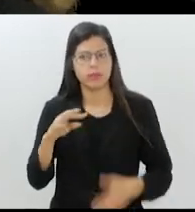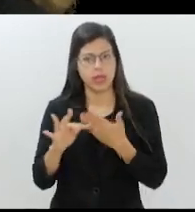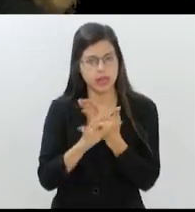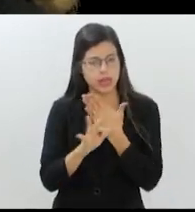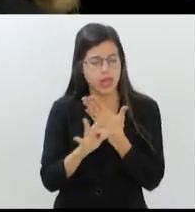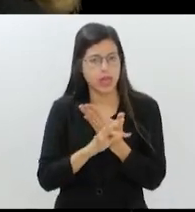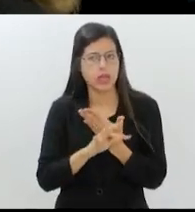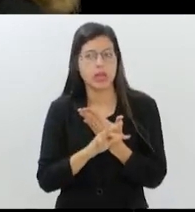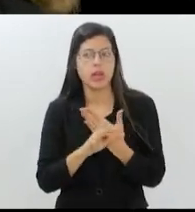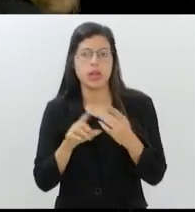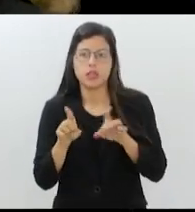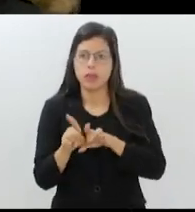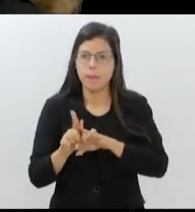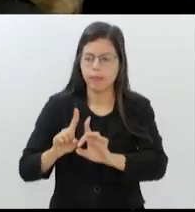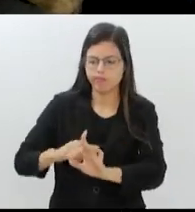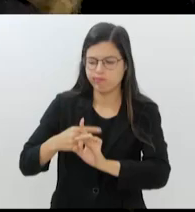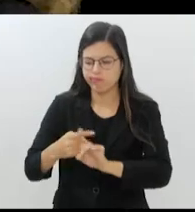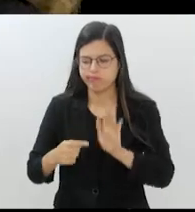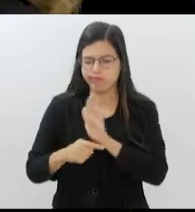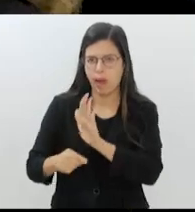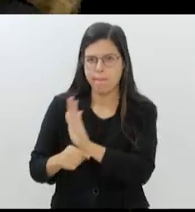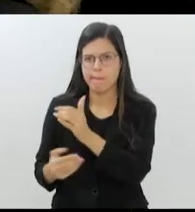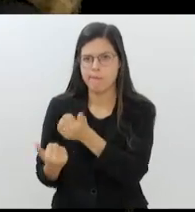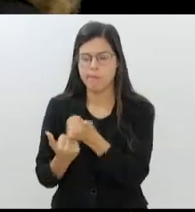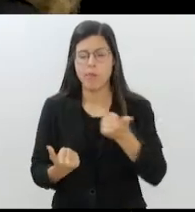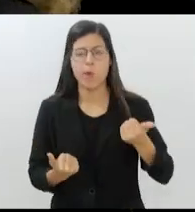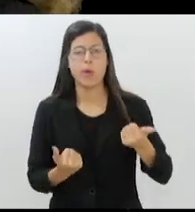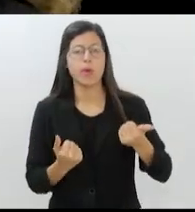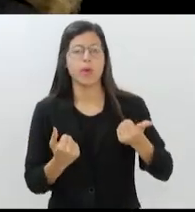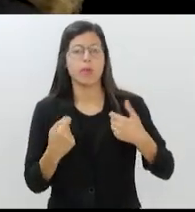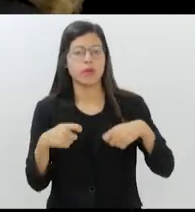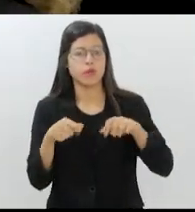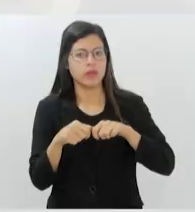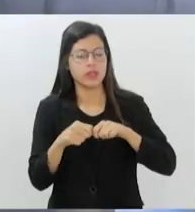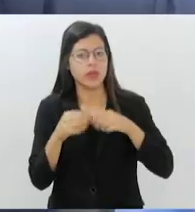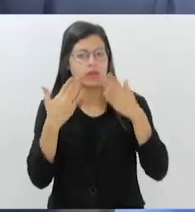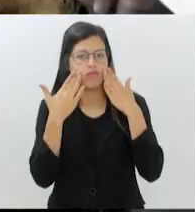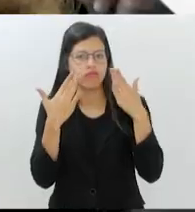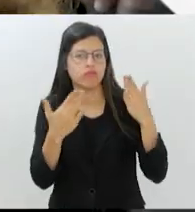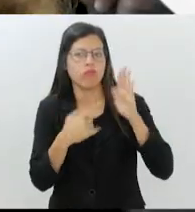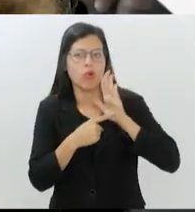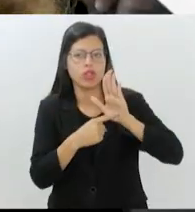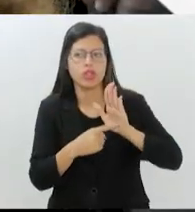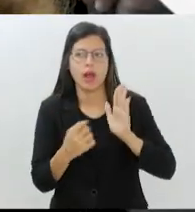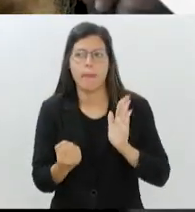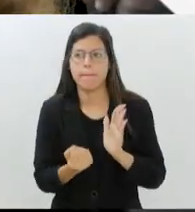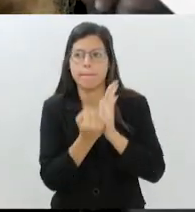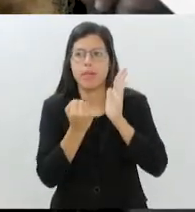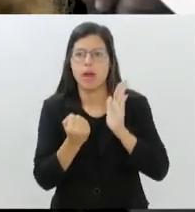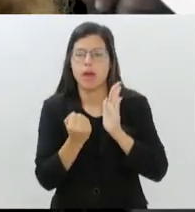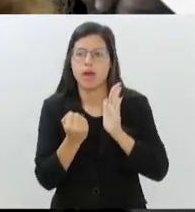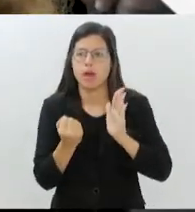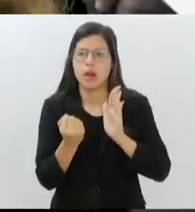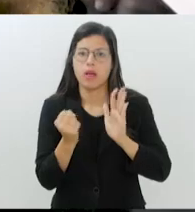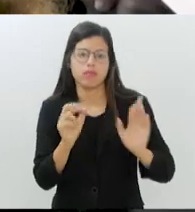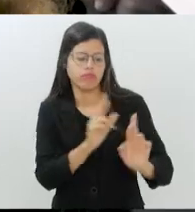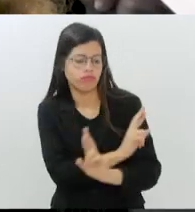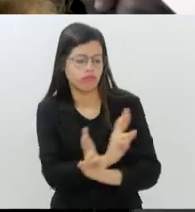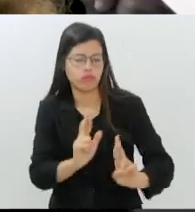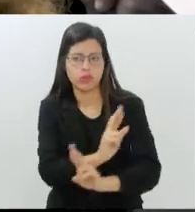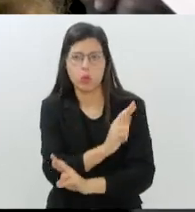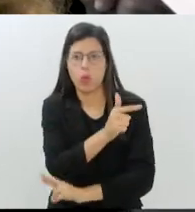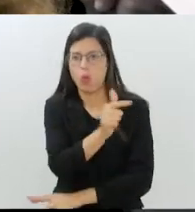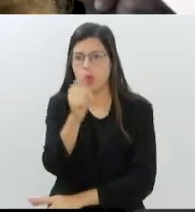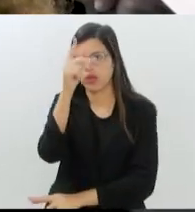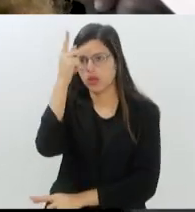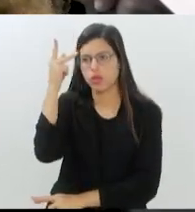a gente tem a bonificação, mas a gente também teve que fazer a exposição da marca para se relacionarem com outras pessoas que foram